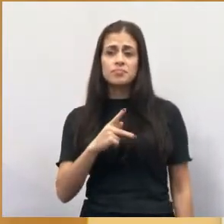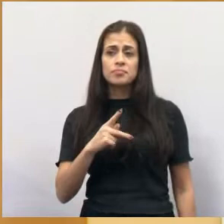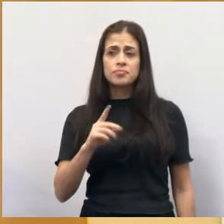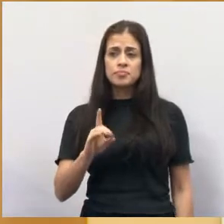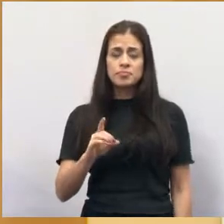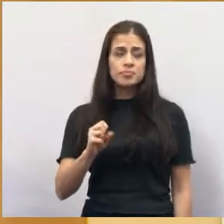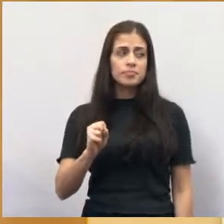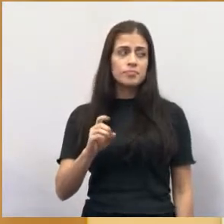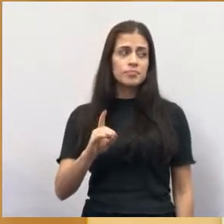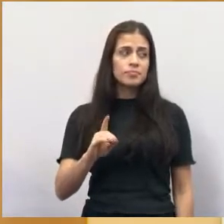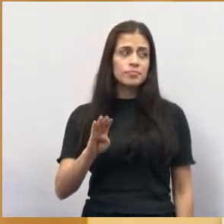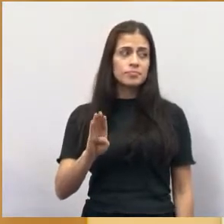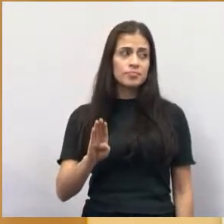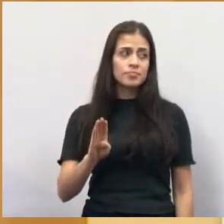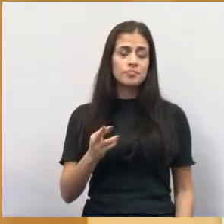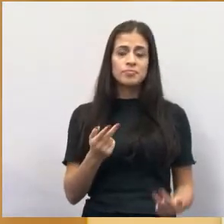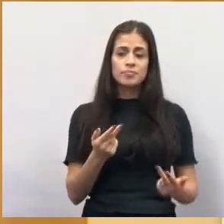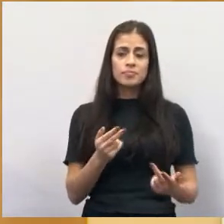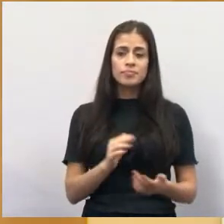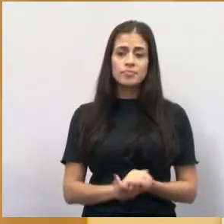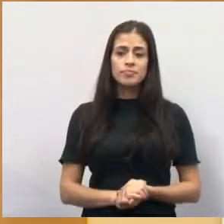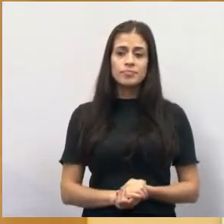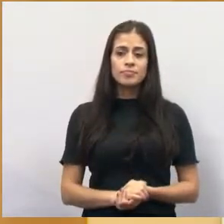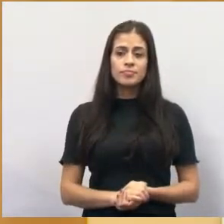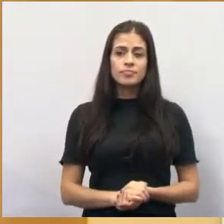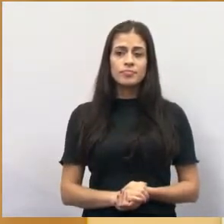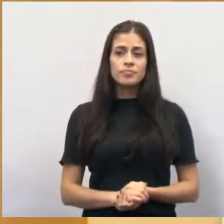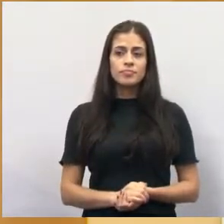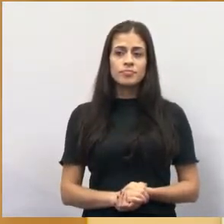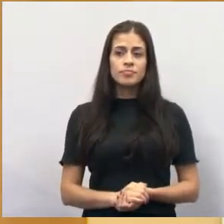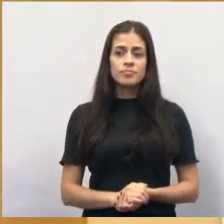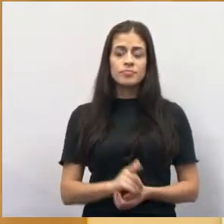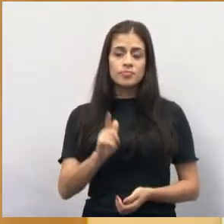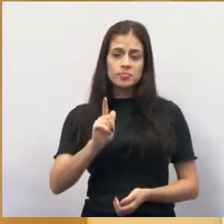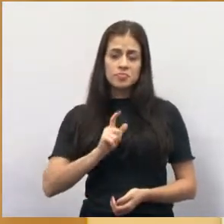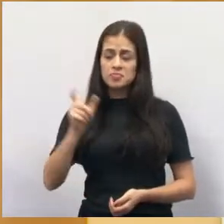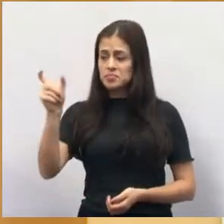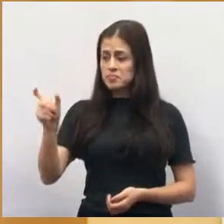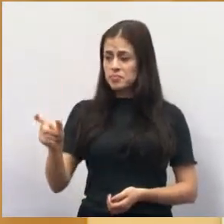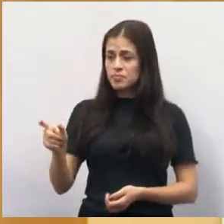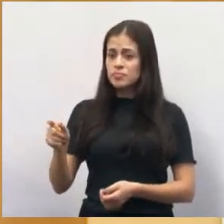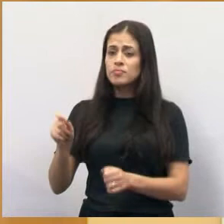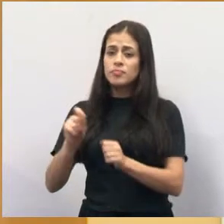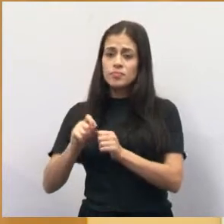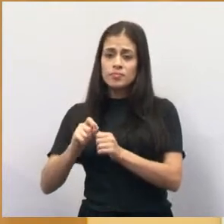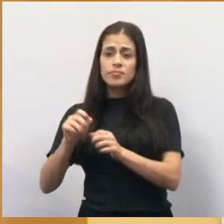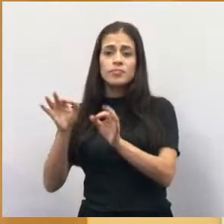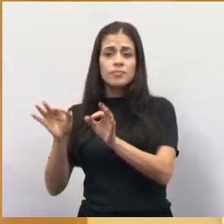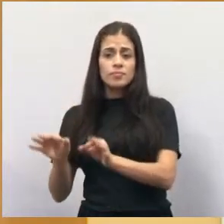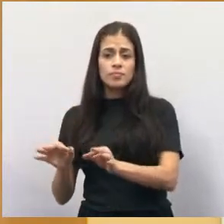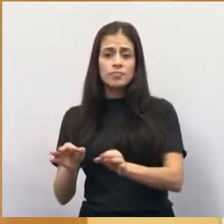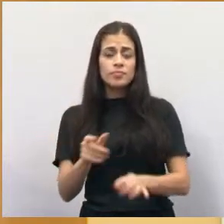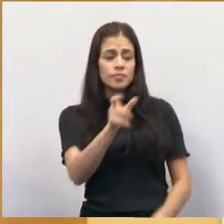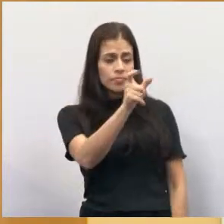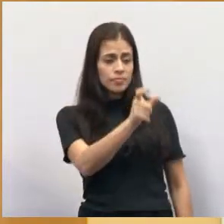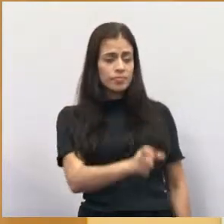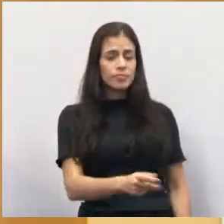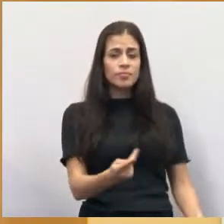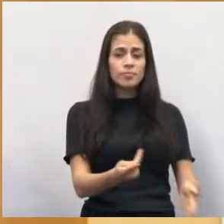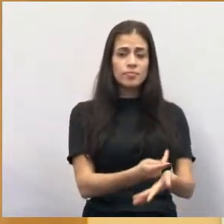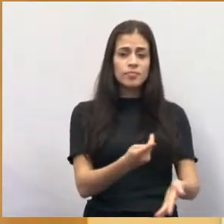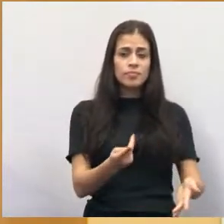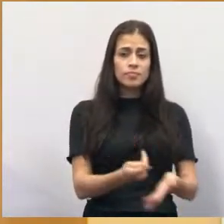coisa, para o PMDB, a mesma coisa. Então vai ter gente no partido que acerta e para a gente que erra. Ora, aqueles que erram,